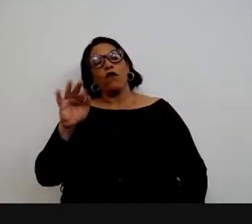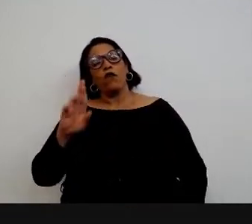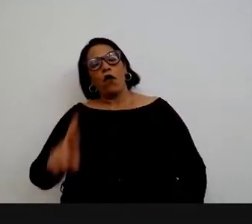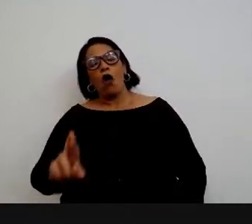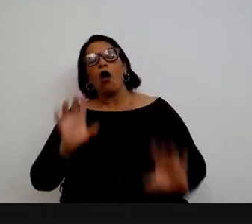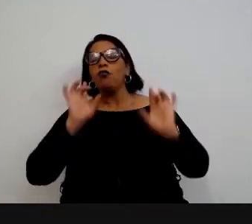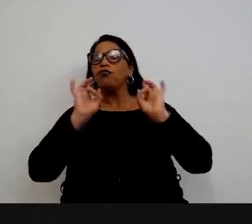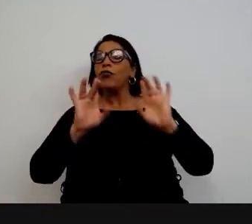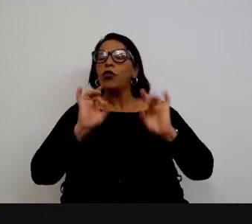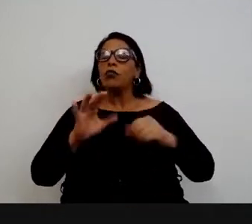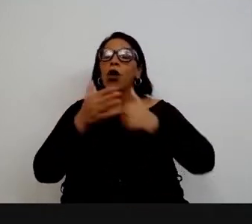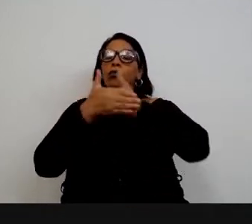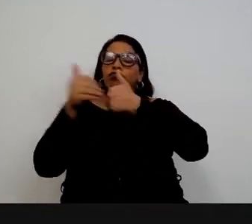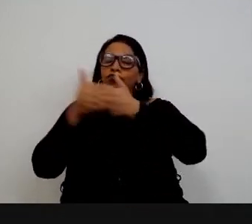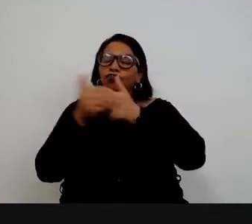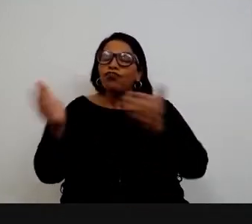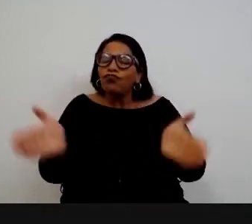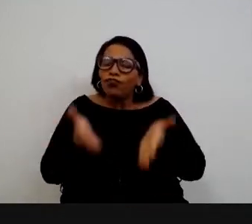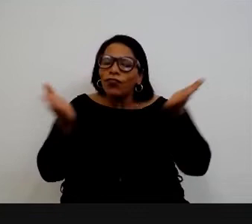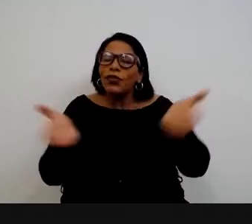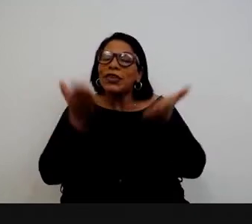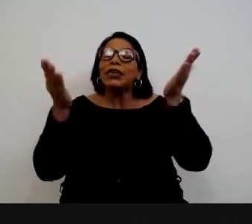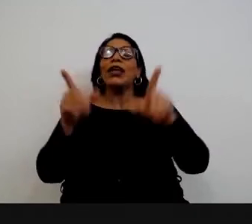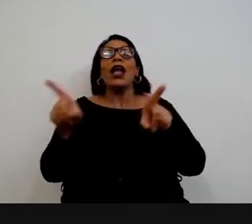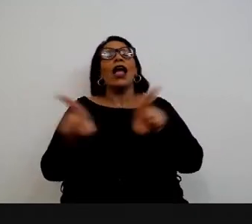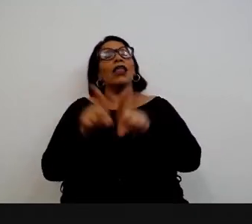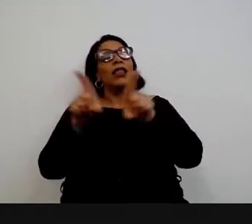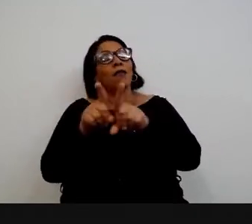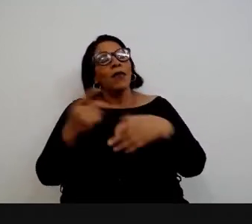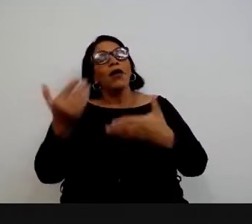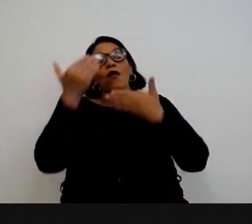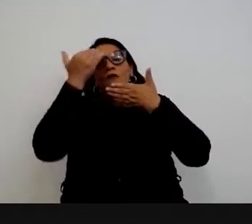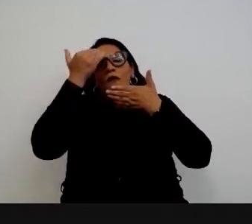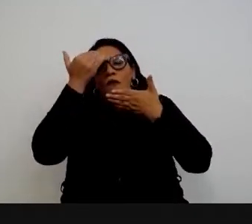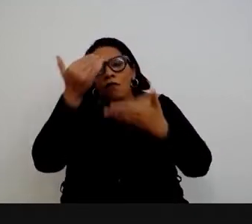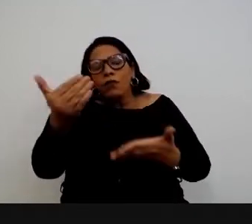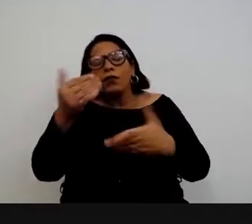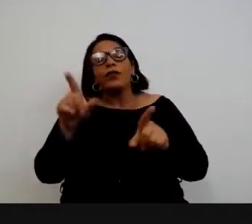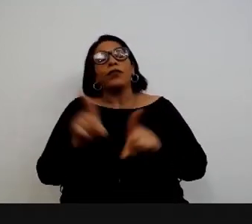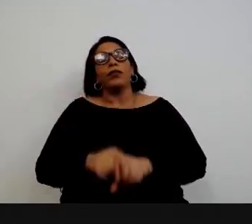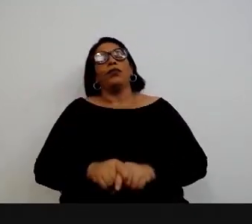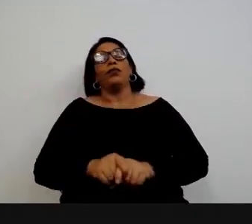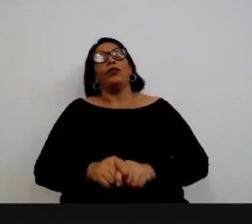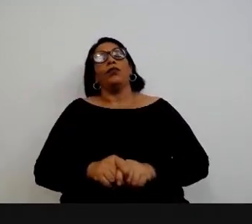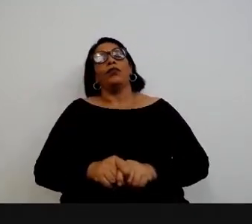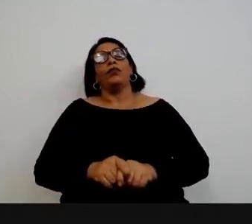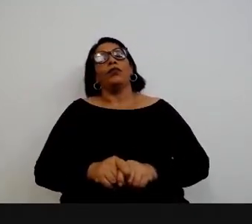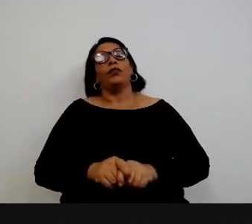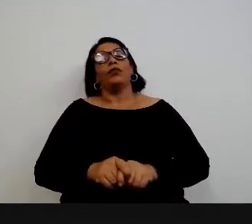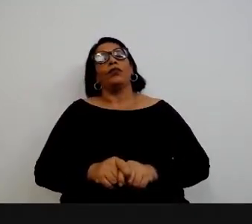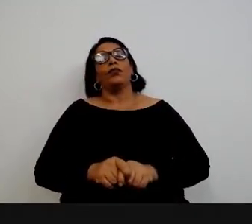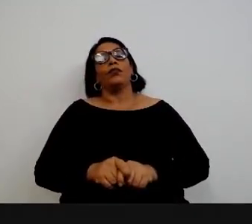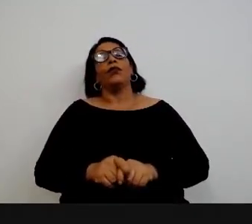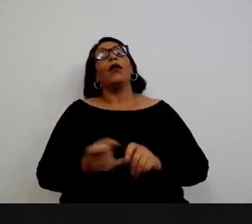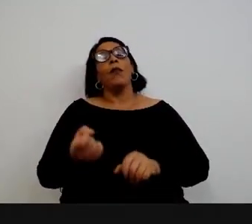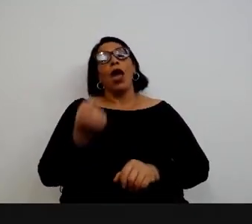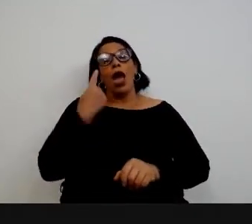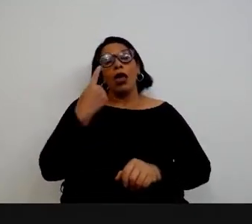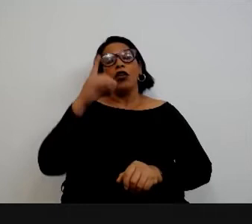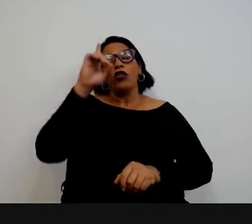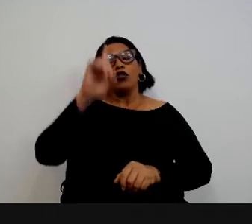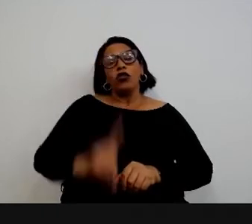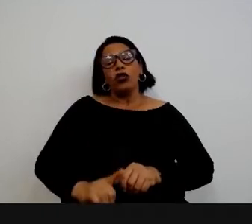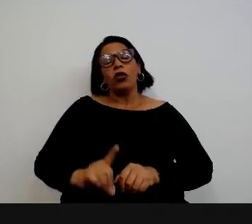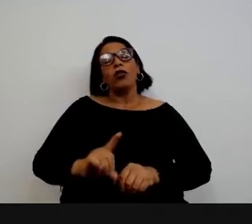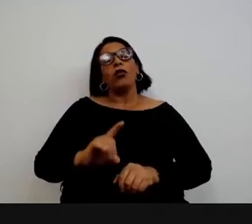especial, sempre incentivaram os trabalhos daqui. E, dentre esses ex-diretores